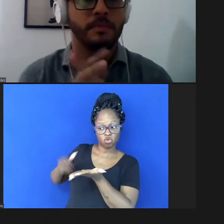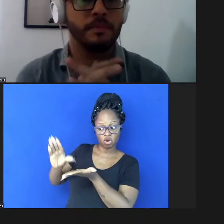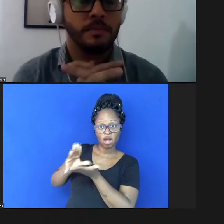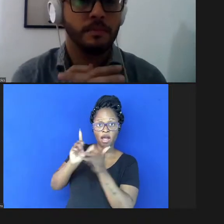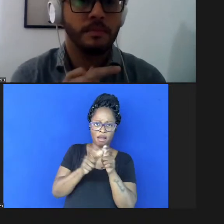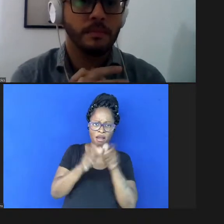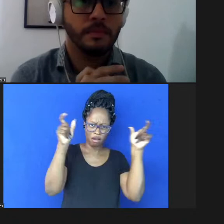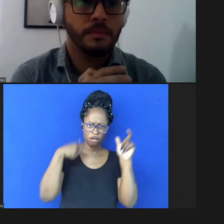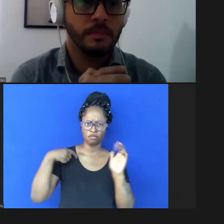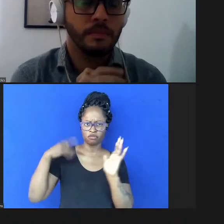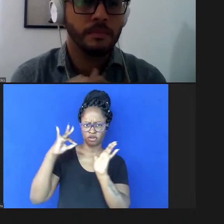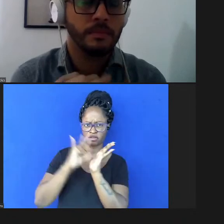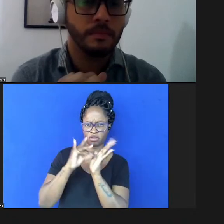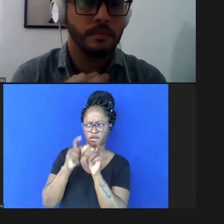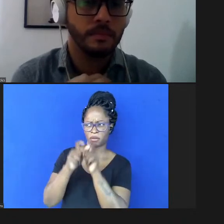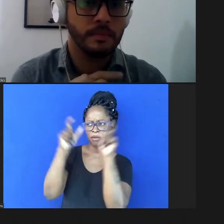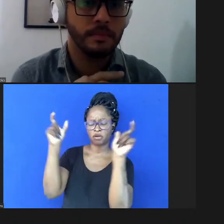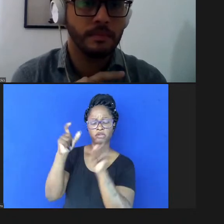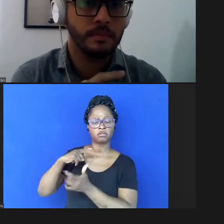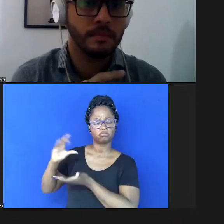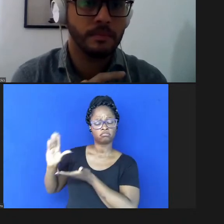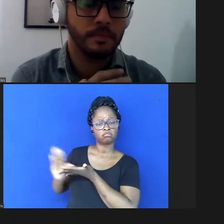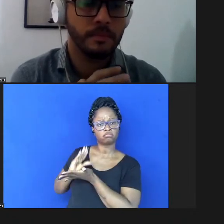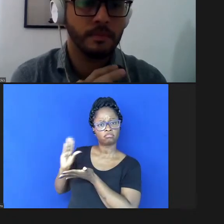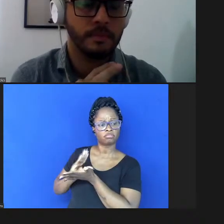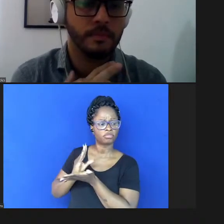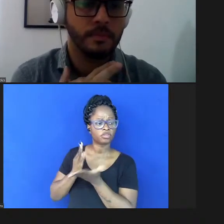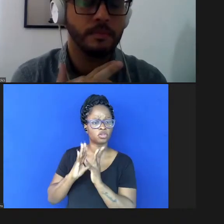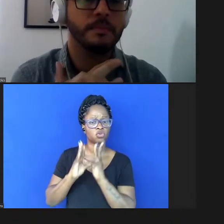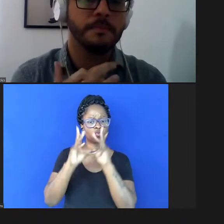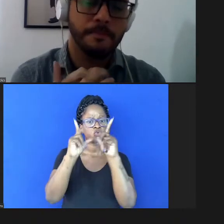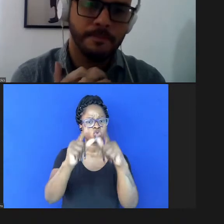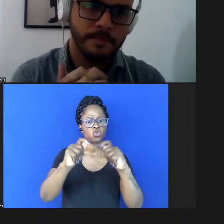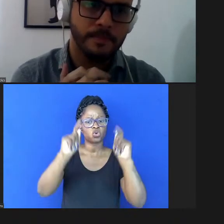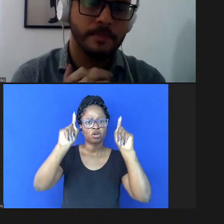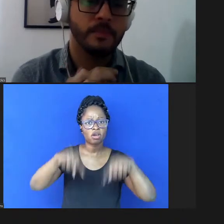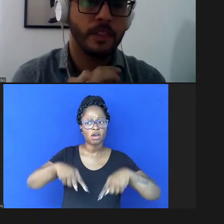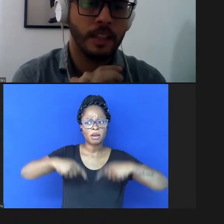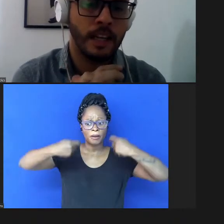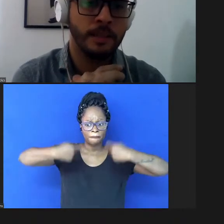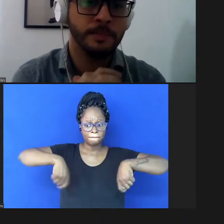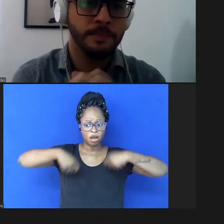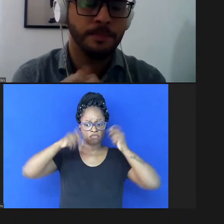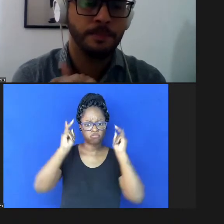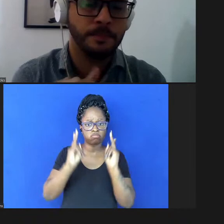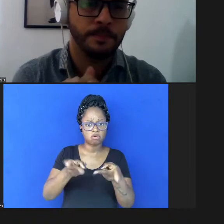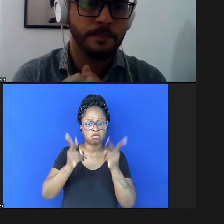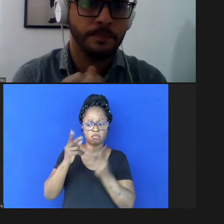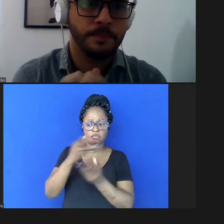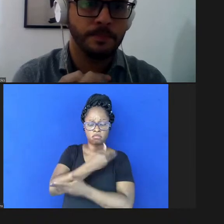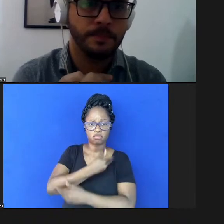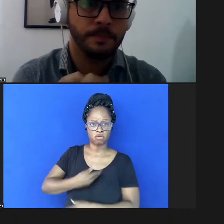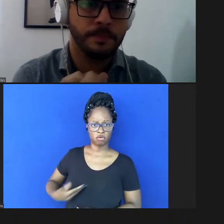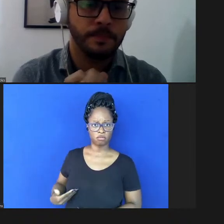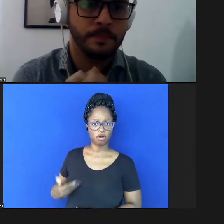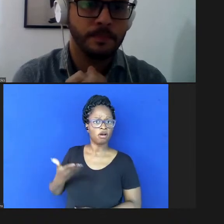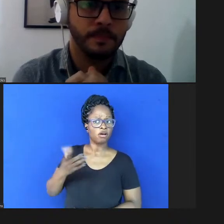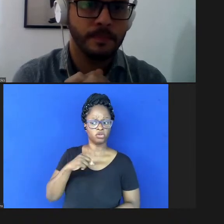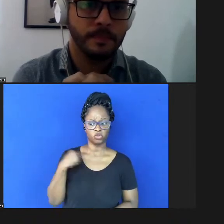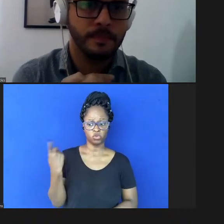e tudo isso então é e deve permanecer público e nós